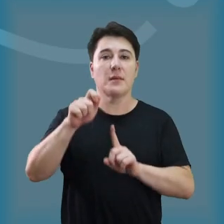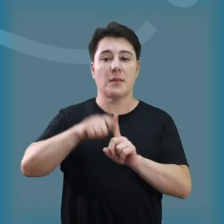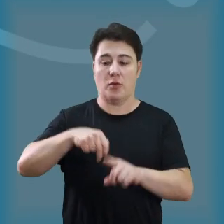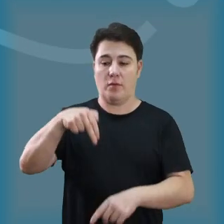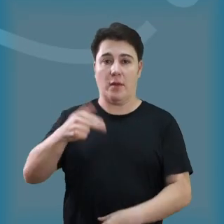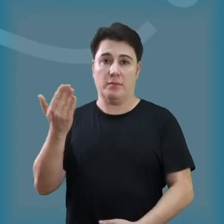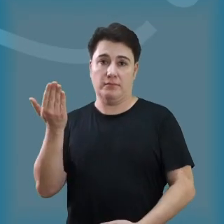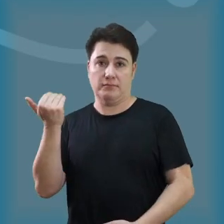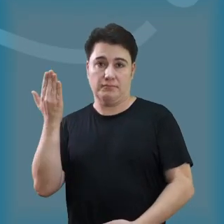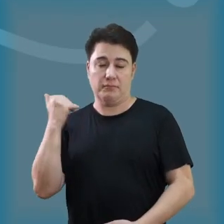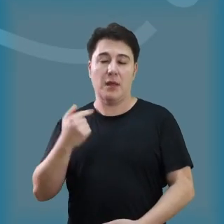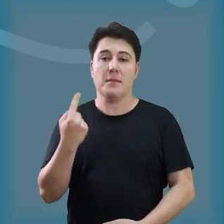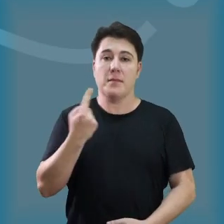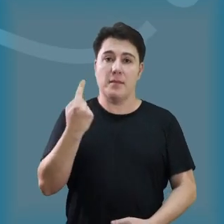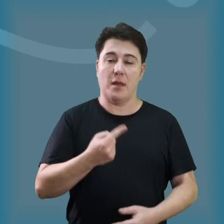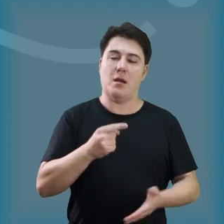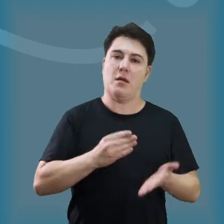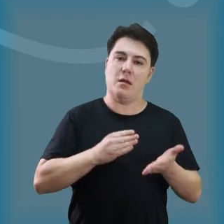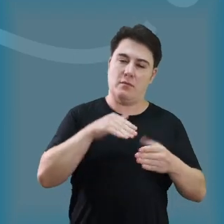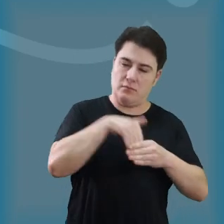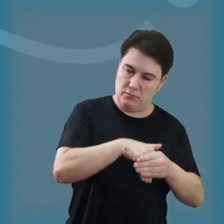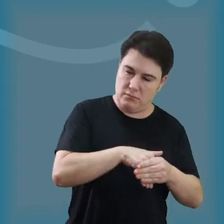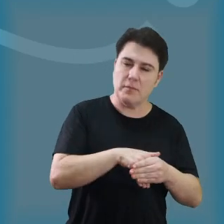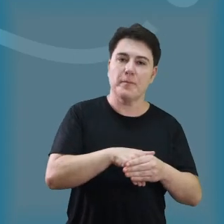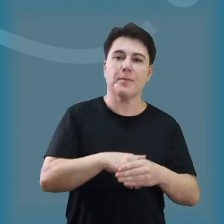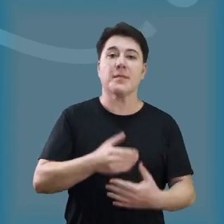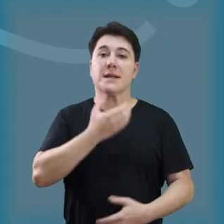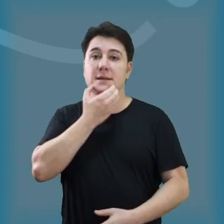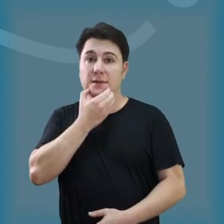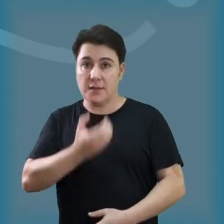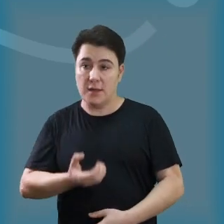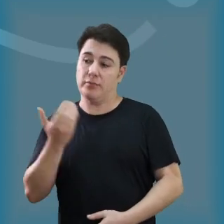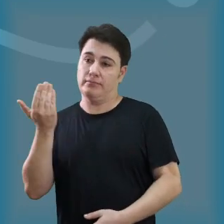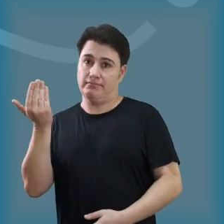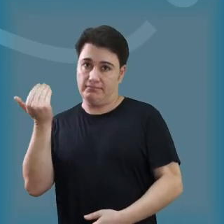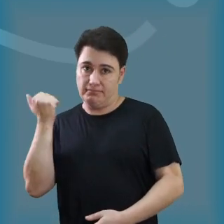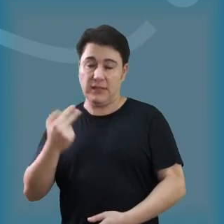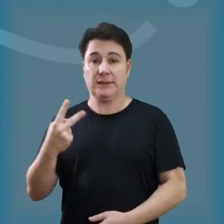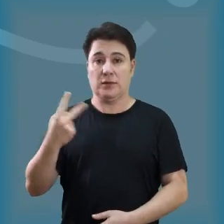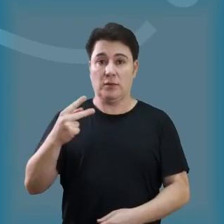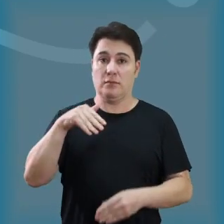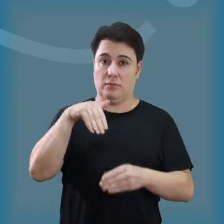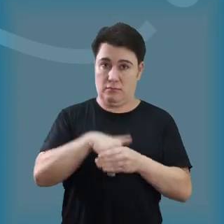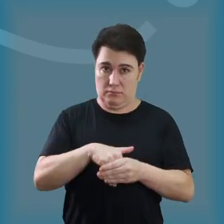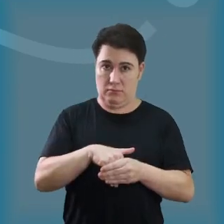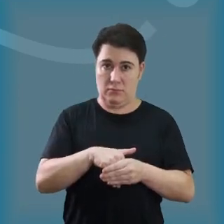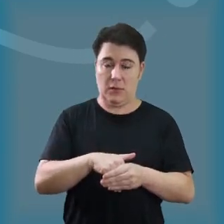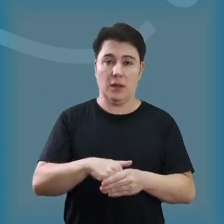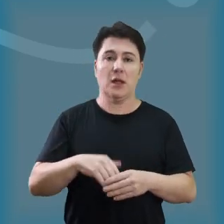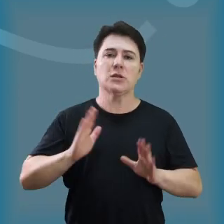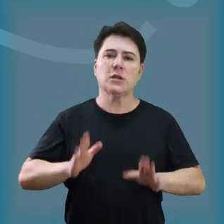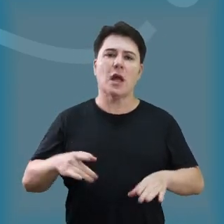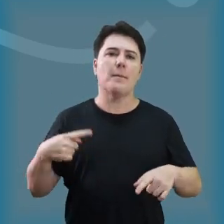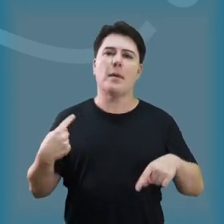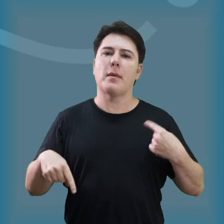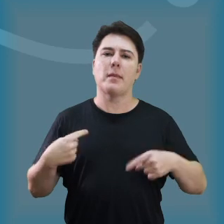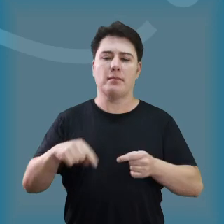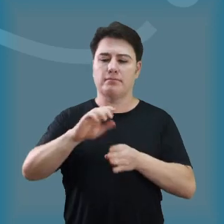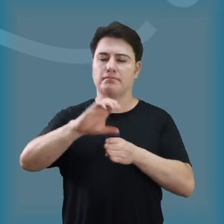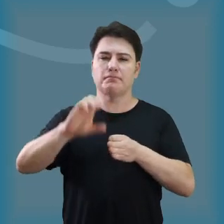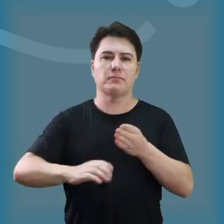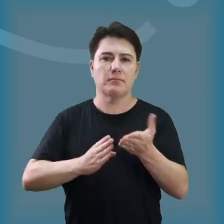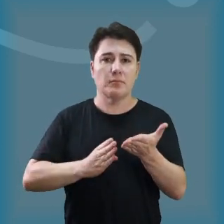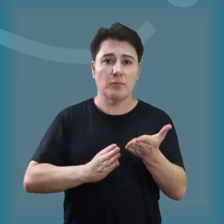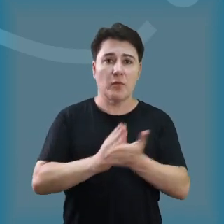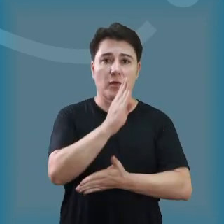Em novembro de 2023, em primeira votação, e em dezembro de 2023, em segunda votação, foi discutido e